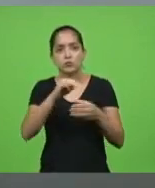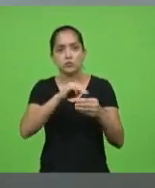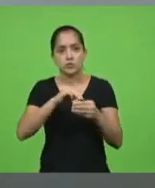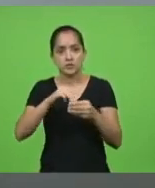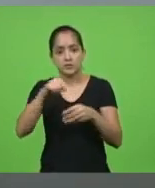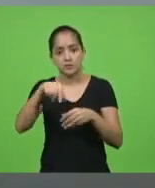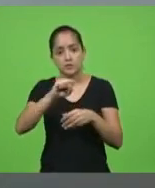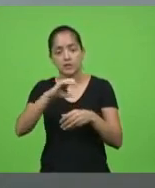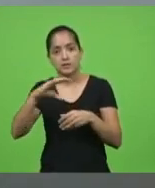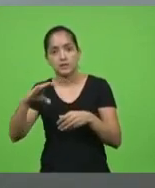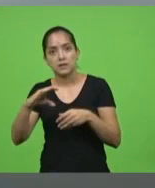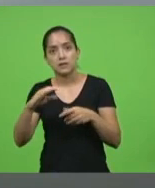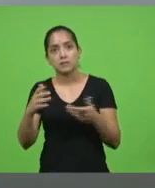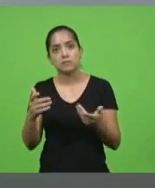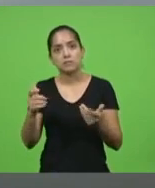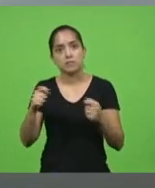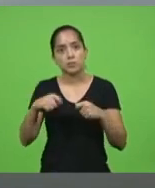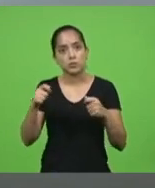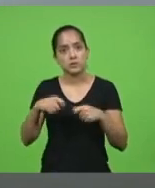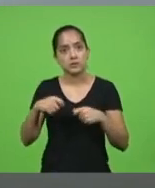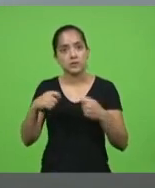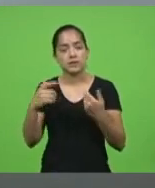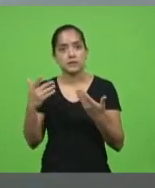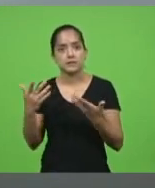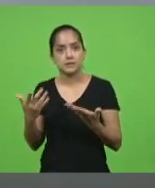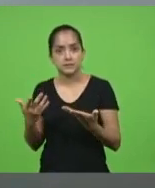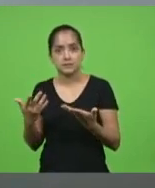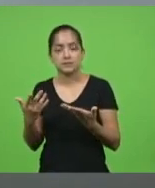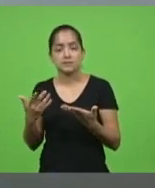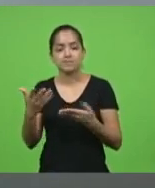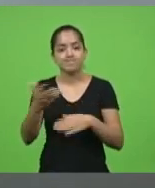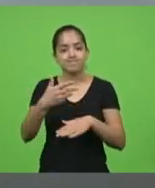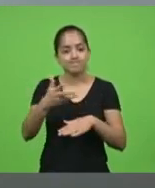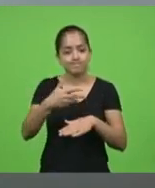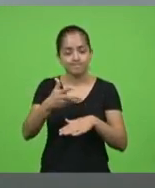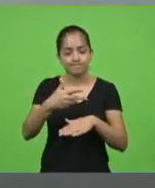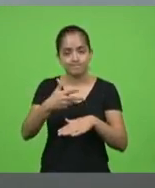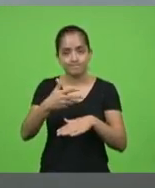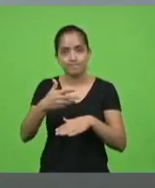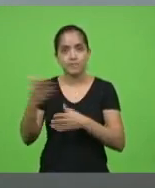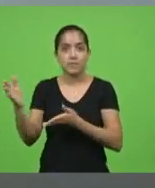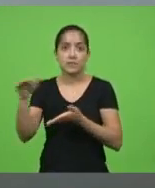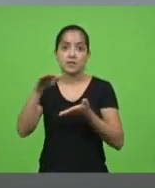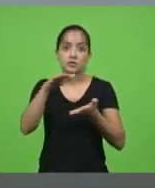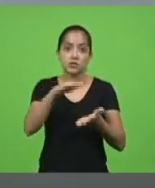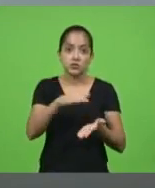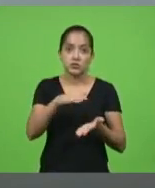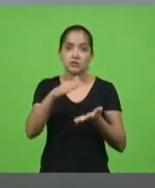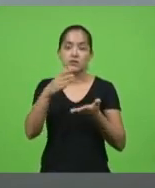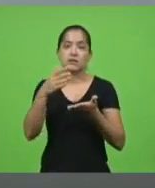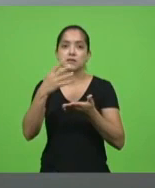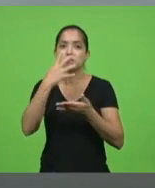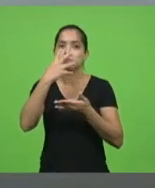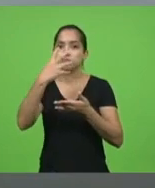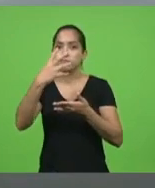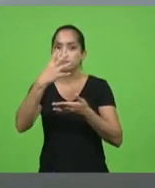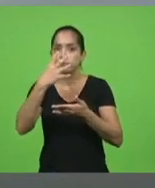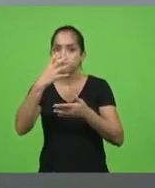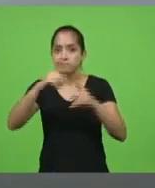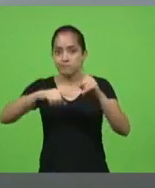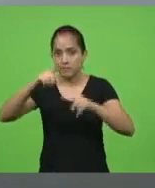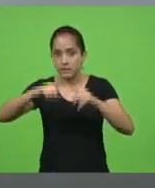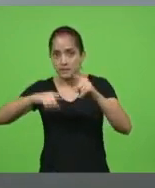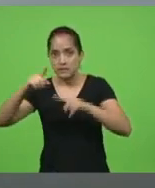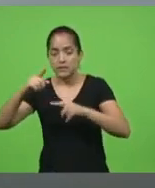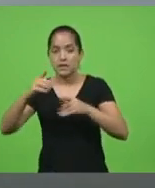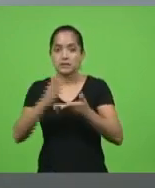que a gente pudesse eventualmente estar agilizando a chegada de mais respiradores em alguns hospitais